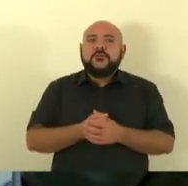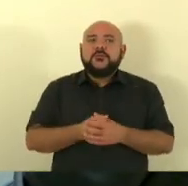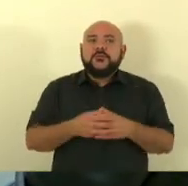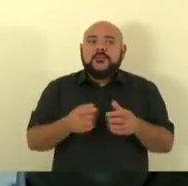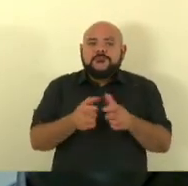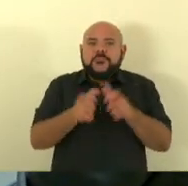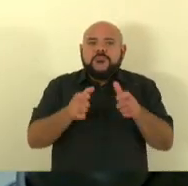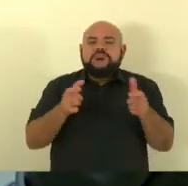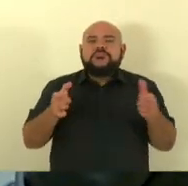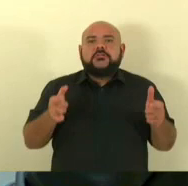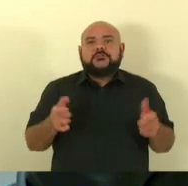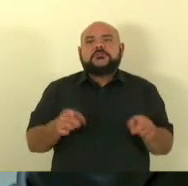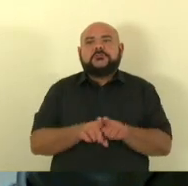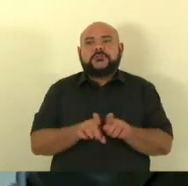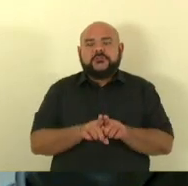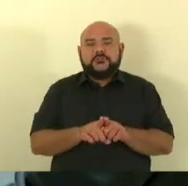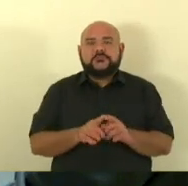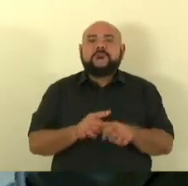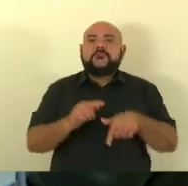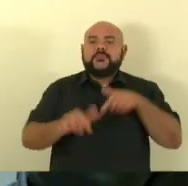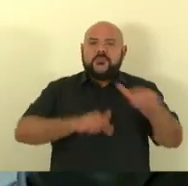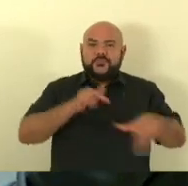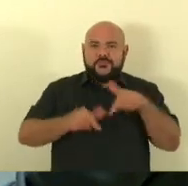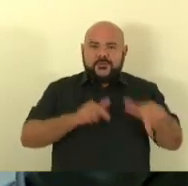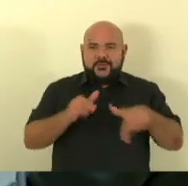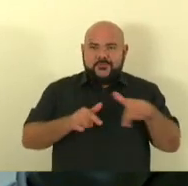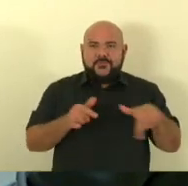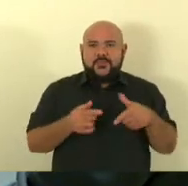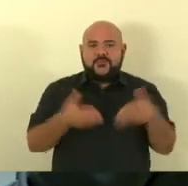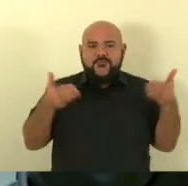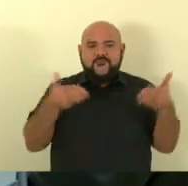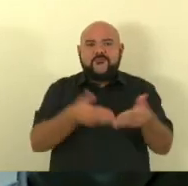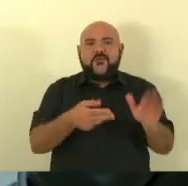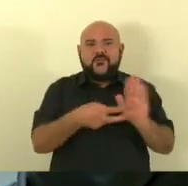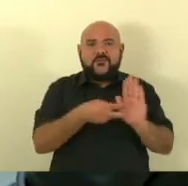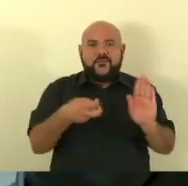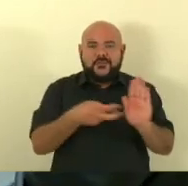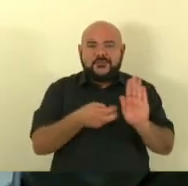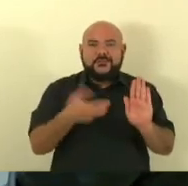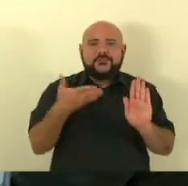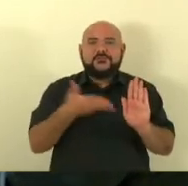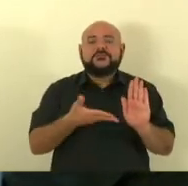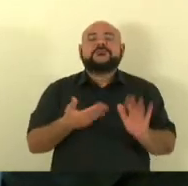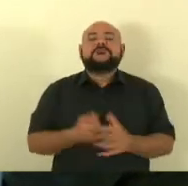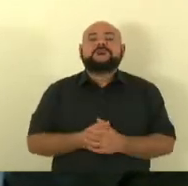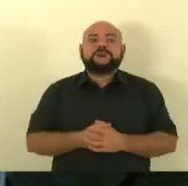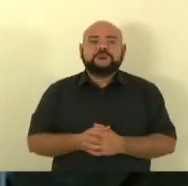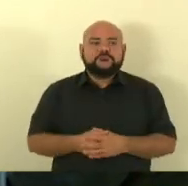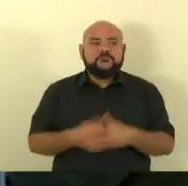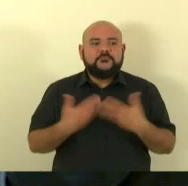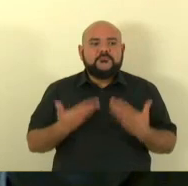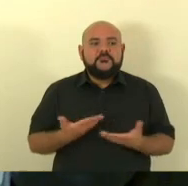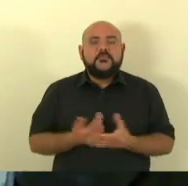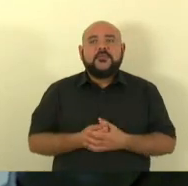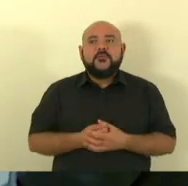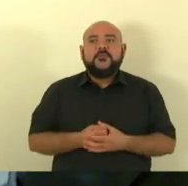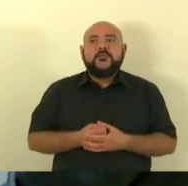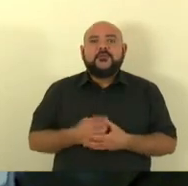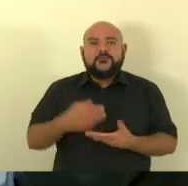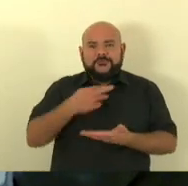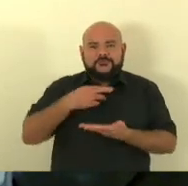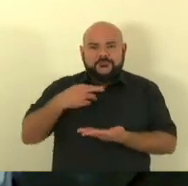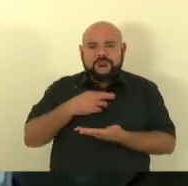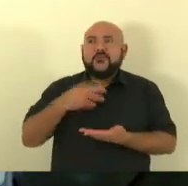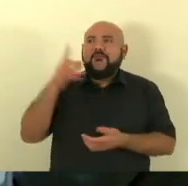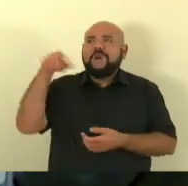criminalísticos seja melhor mais bem aperfeiçoados com a entrada desse constituinte que está doido para trabalhar não é verdade vocês estão doidos para